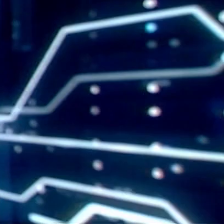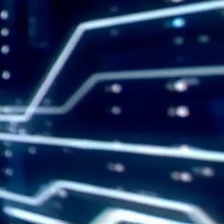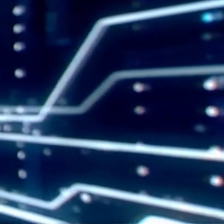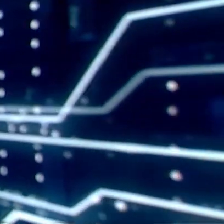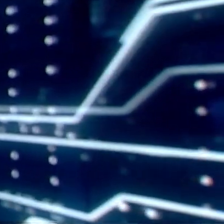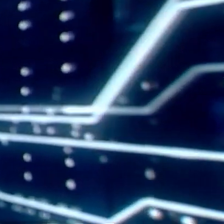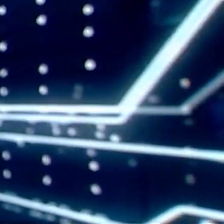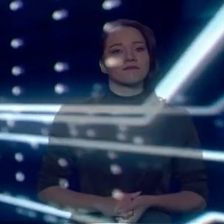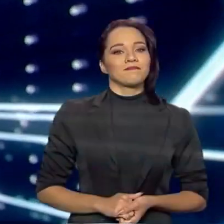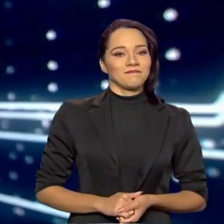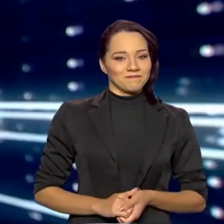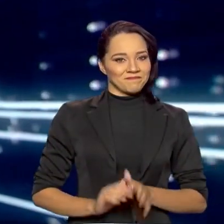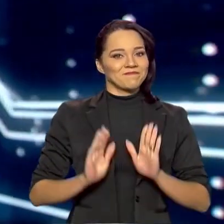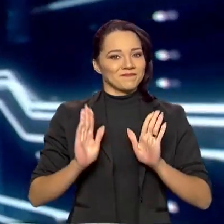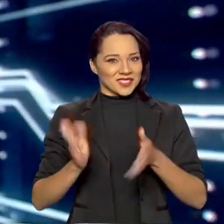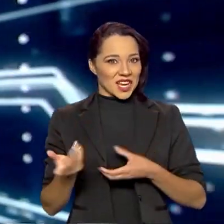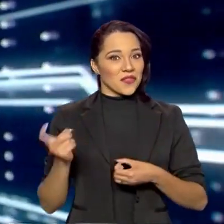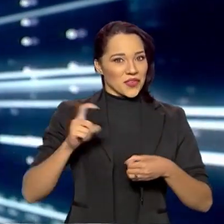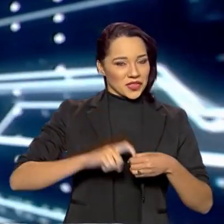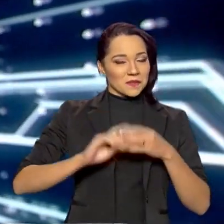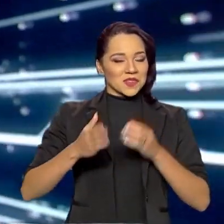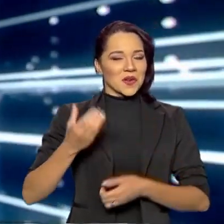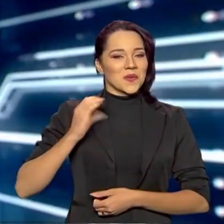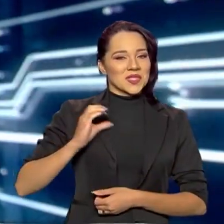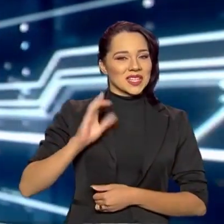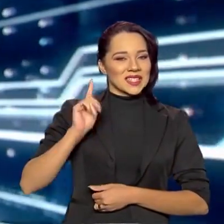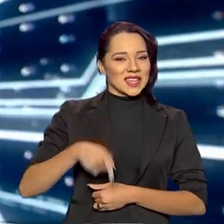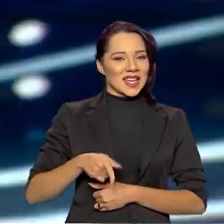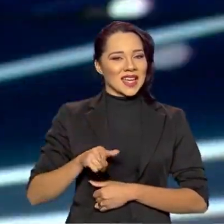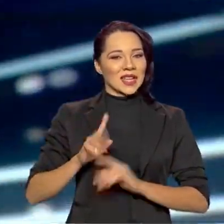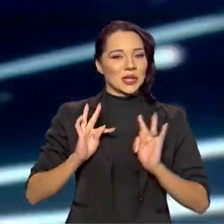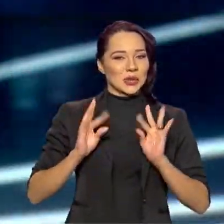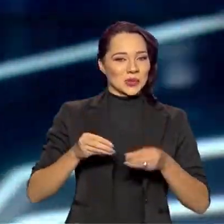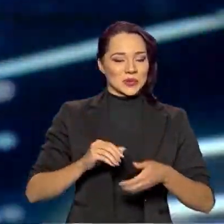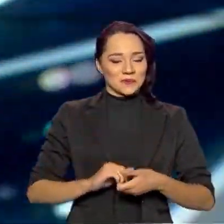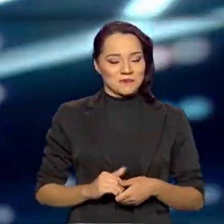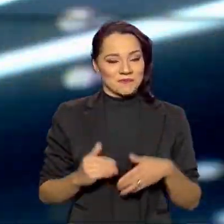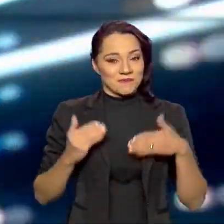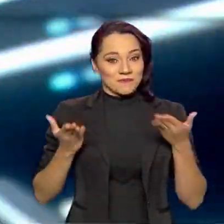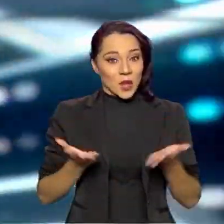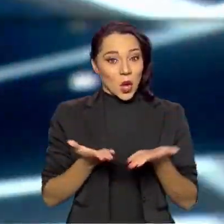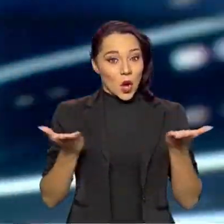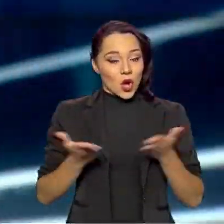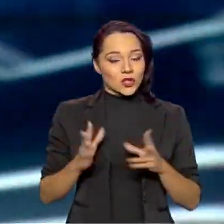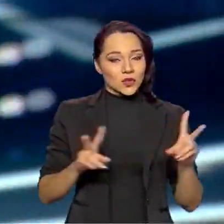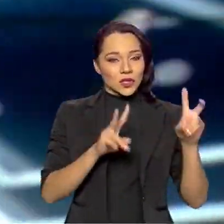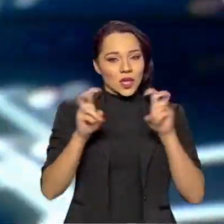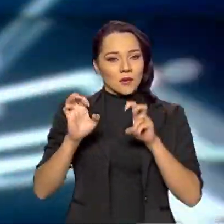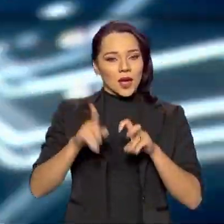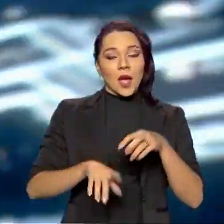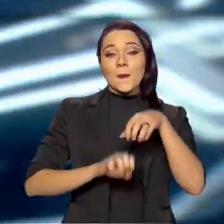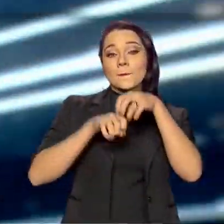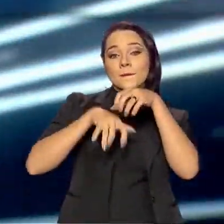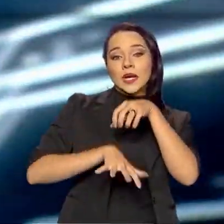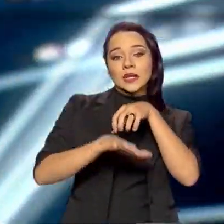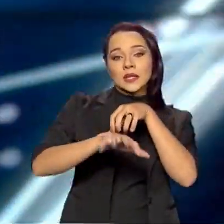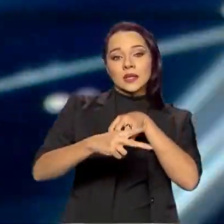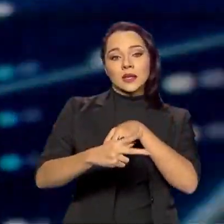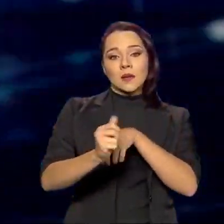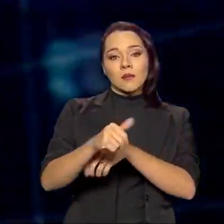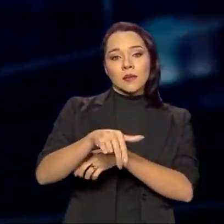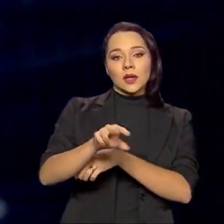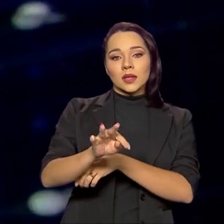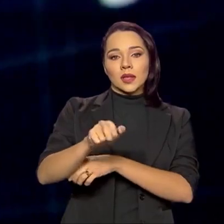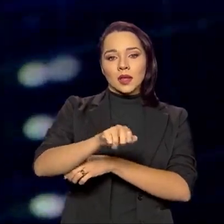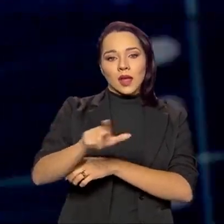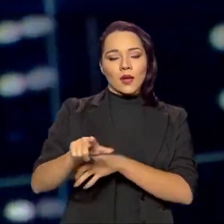E nós estamos de volta com o Ciência é Tudo. E hoje, o nosso assunto é o Pantanal e também os